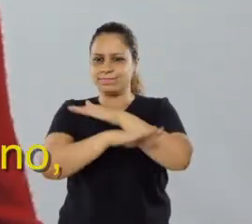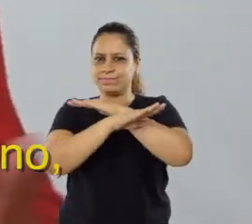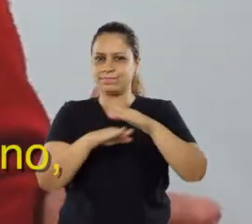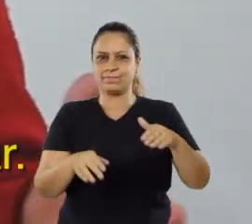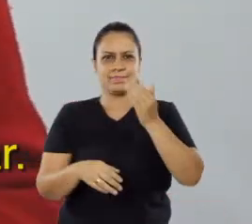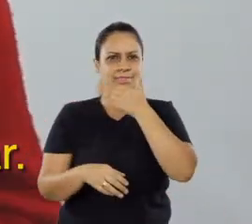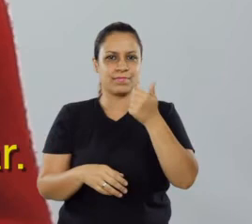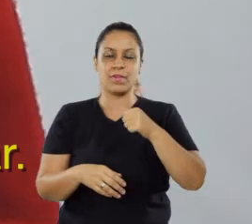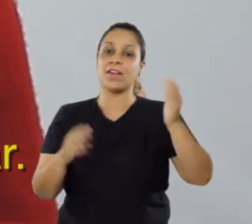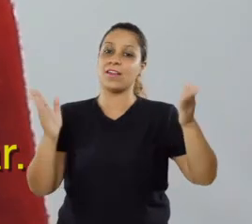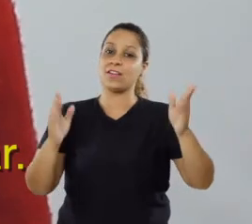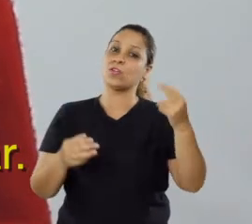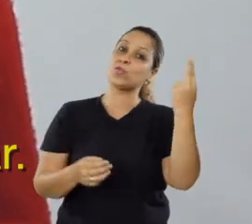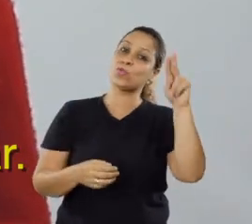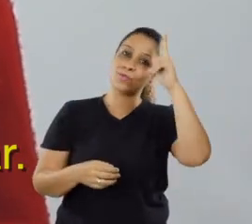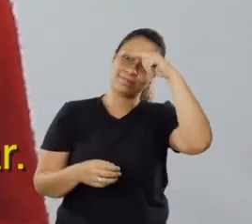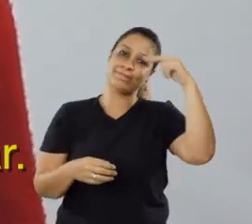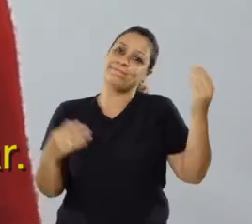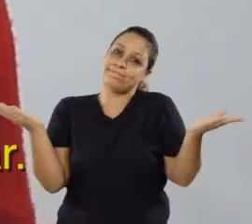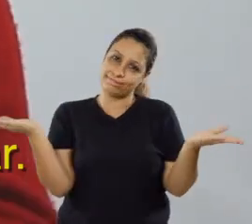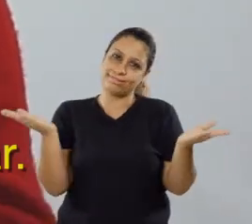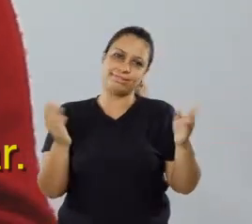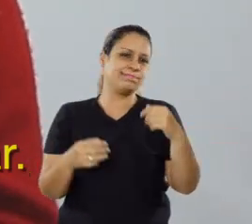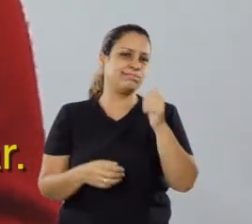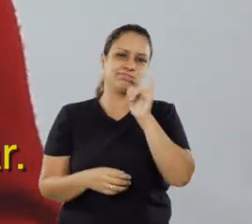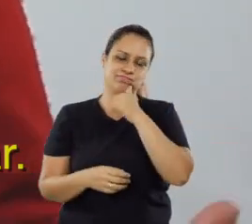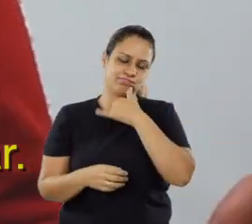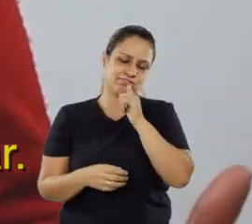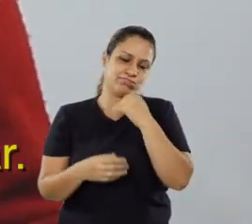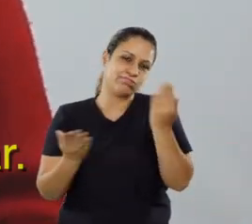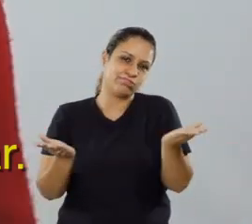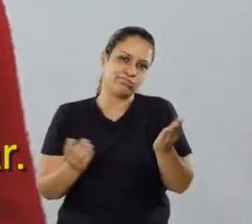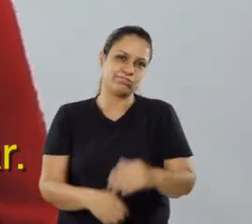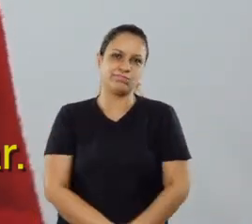abandono. Já os candidatos das baixarias, só temos a lamentar. abandono.